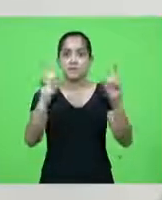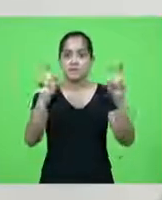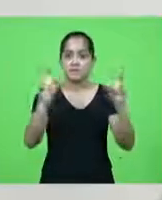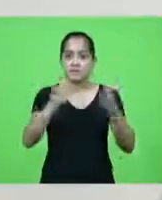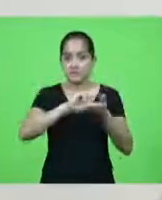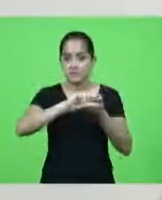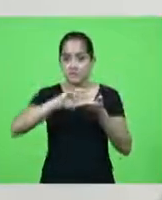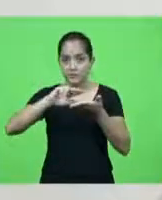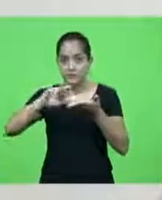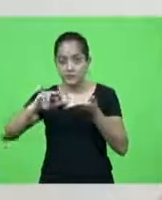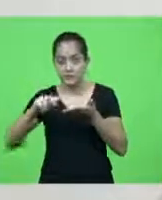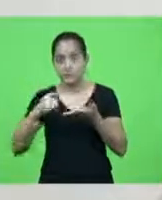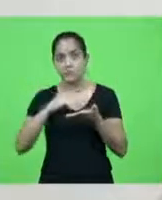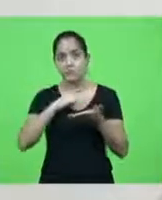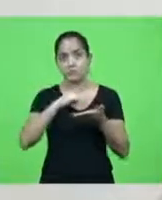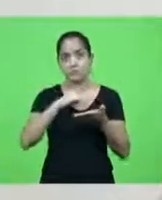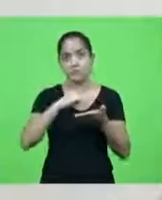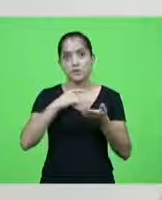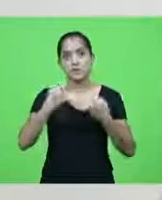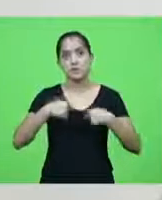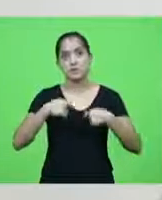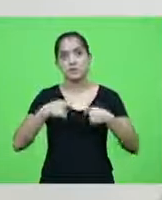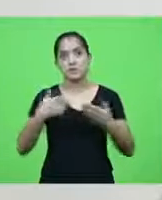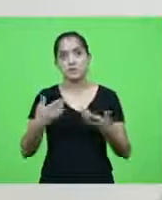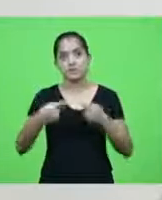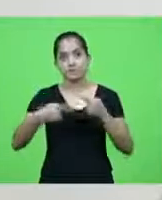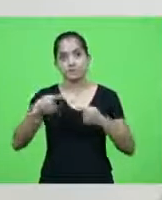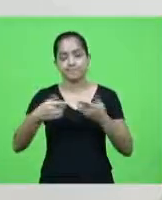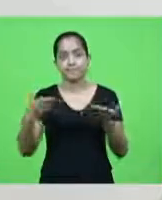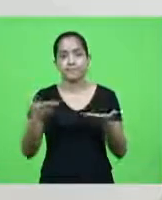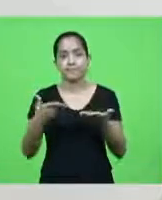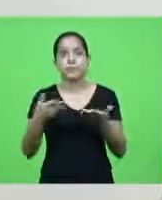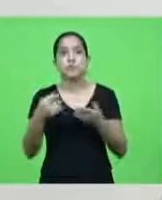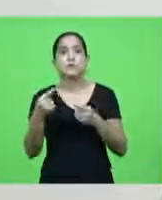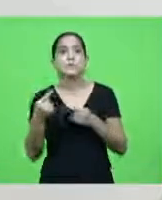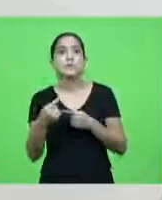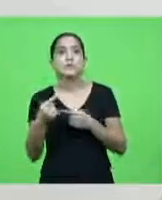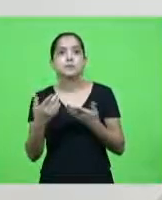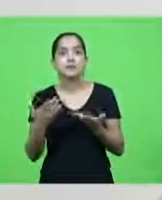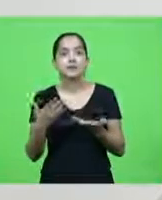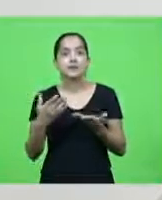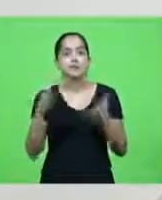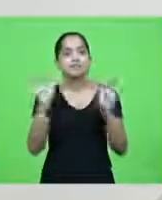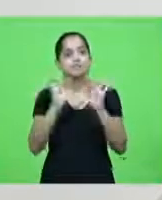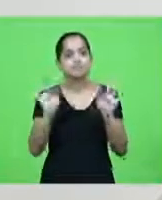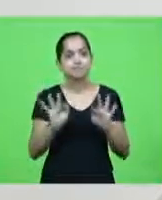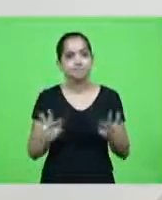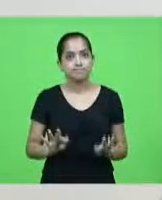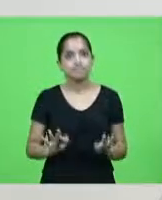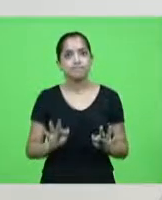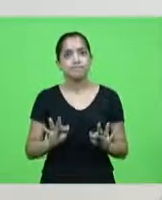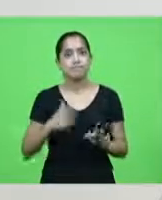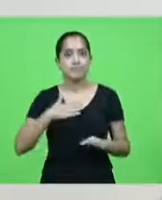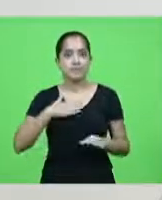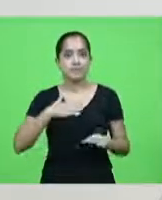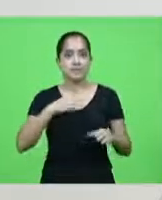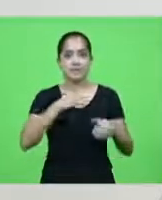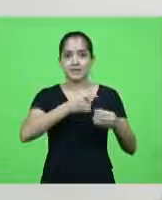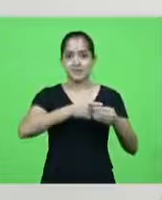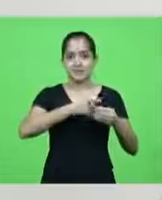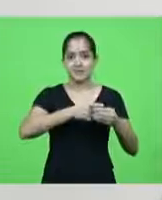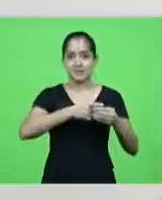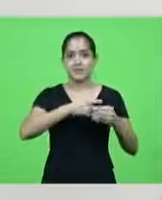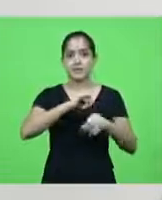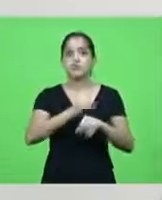que nós temos e que a gente precisa tratar primeiro de tudo hoje a minha felicidade porque a minha cidade Joinville está